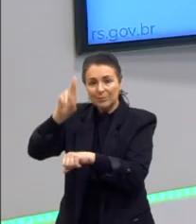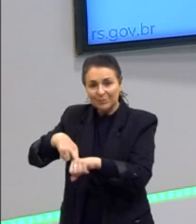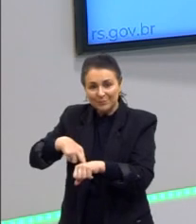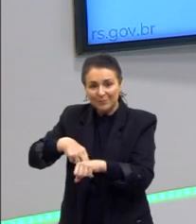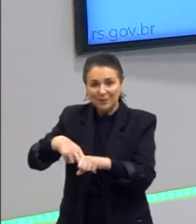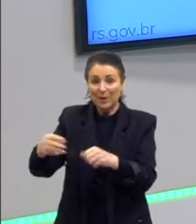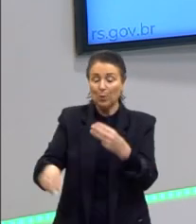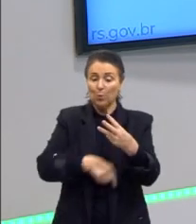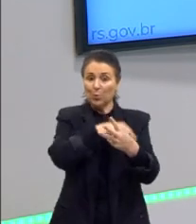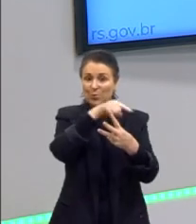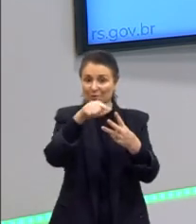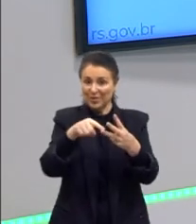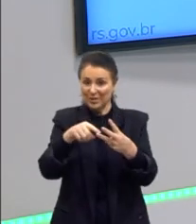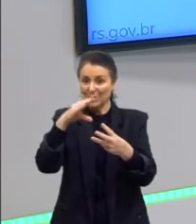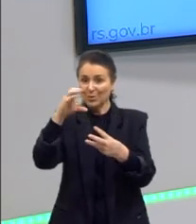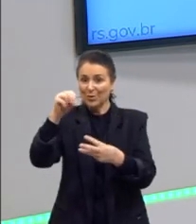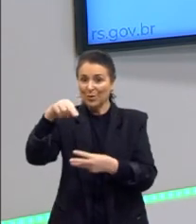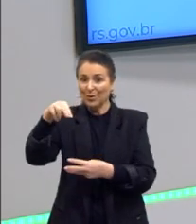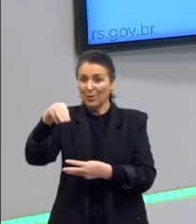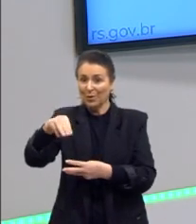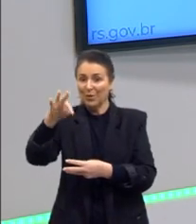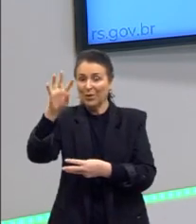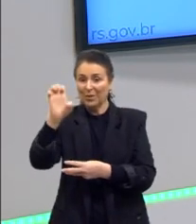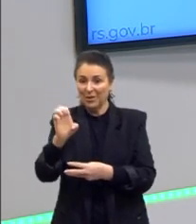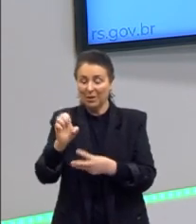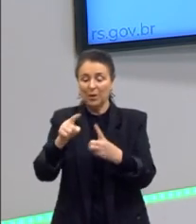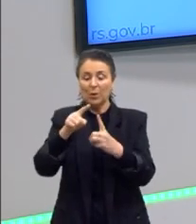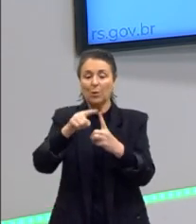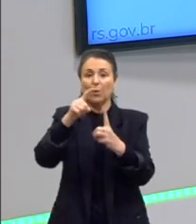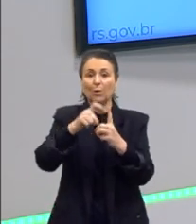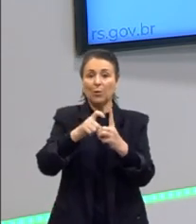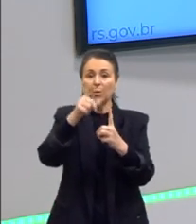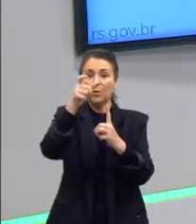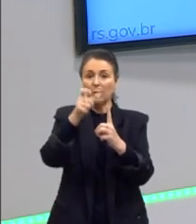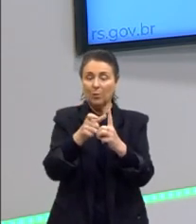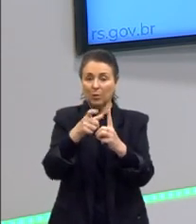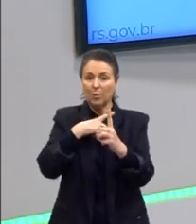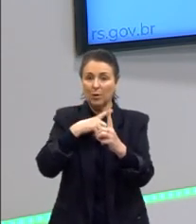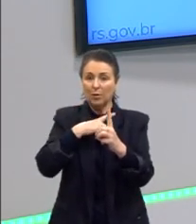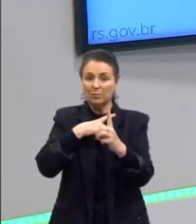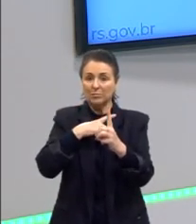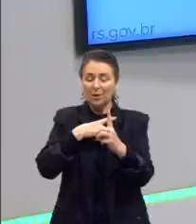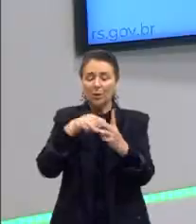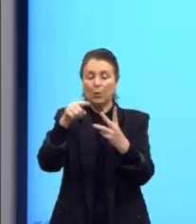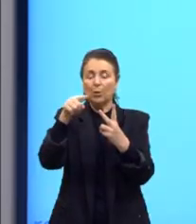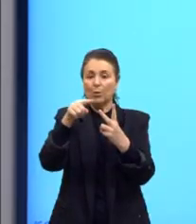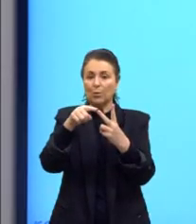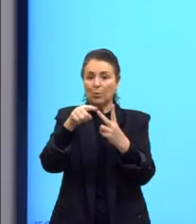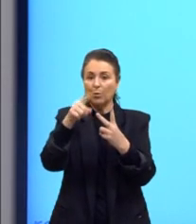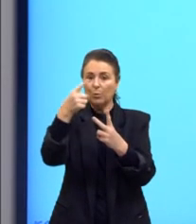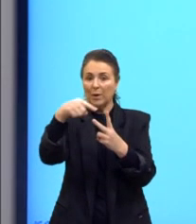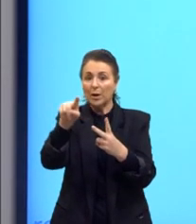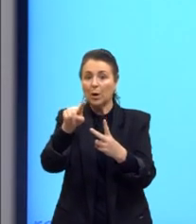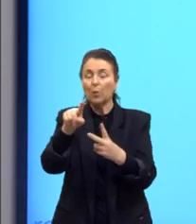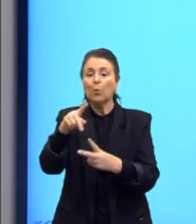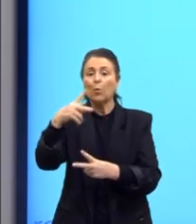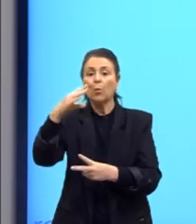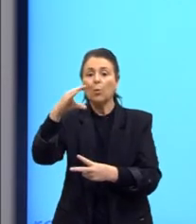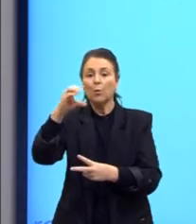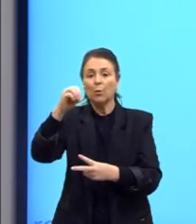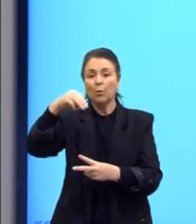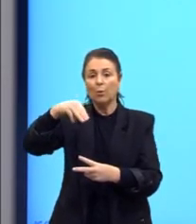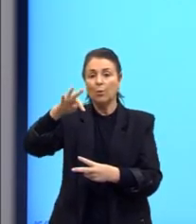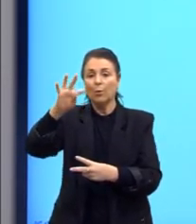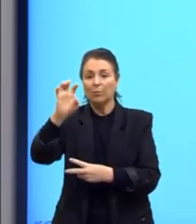positivista. Se baixasse para metafísico, para ele era um degrau a menos para o Conte. Então, no